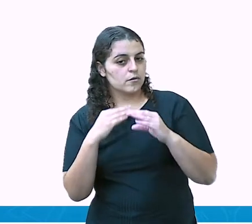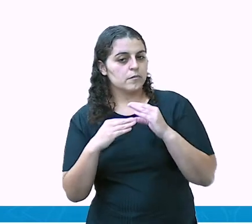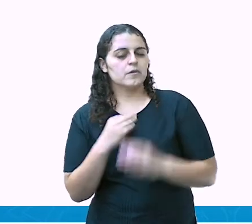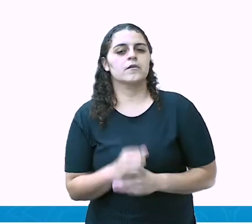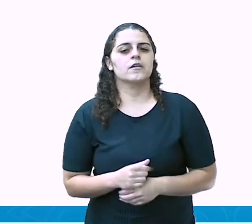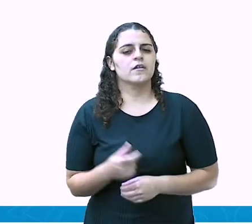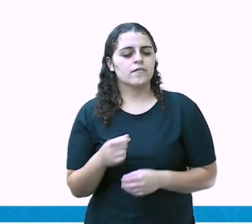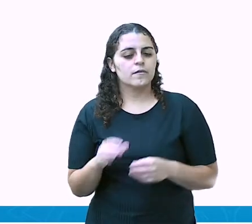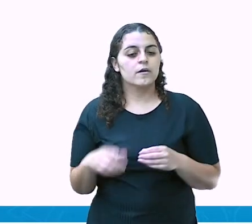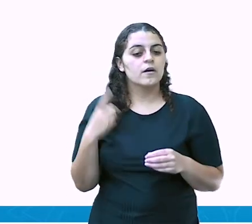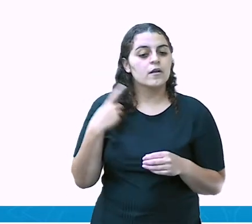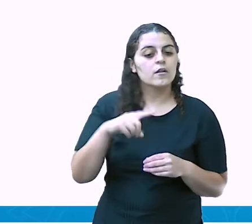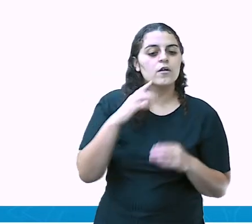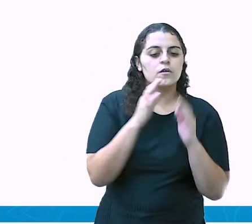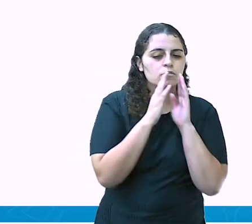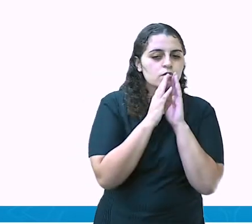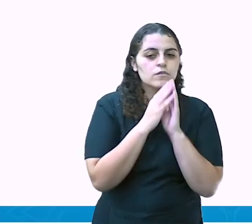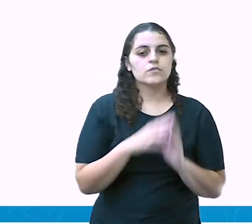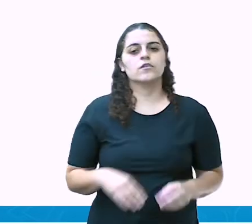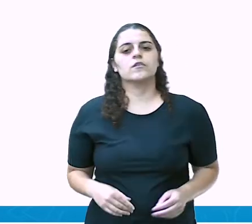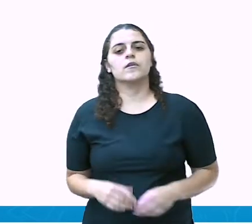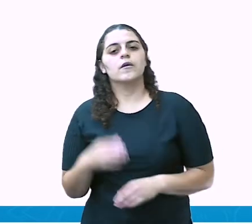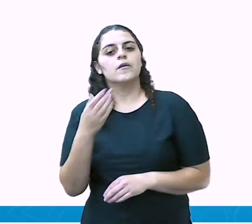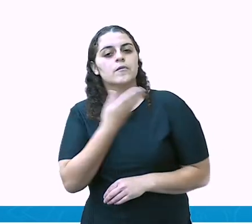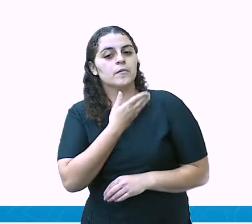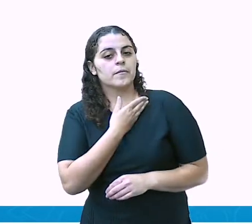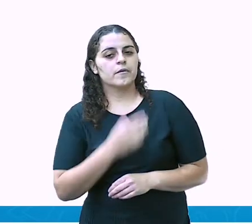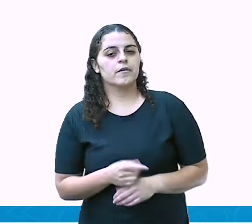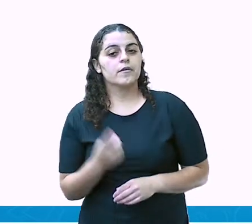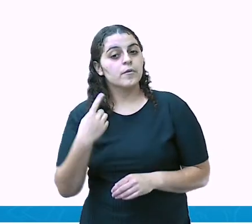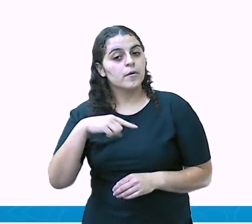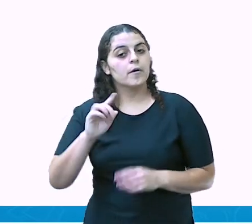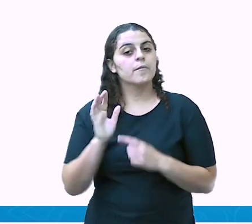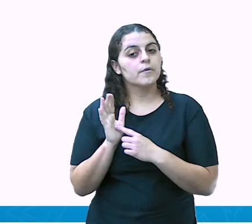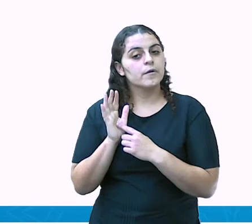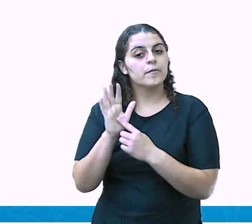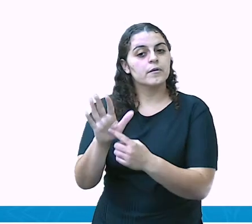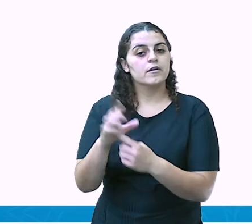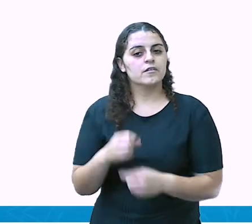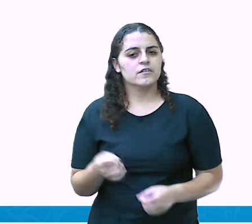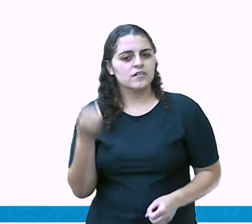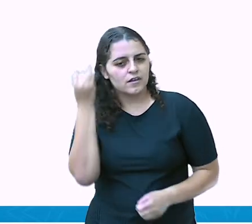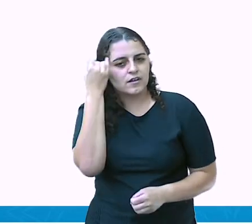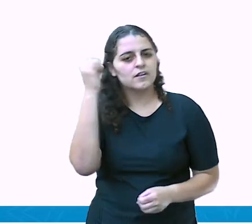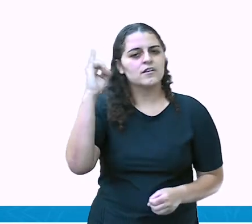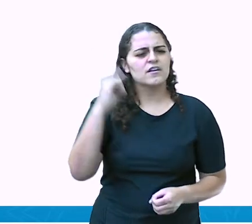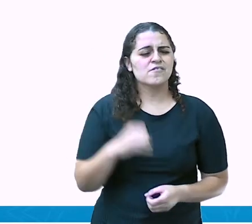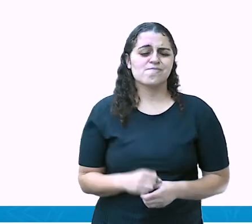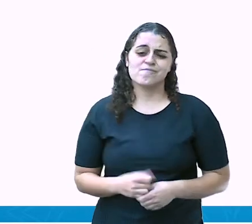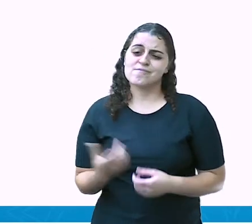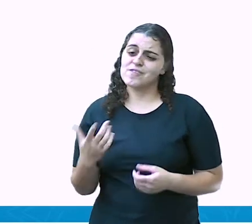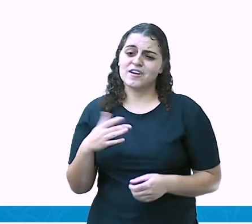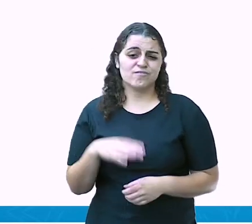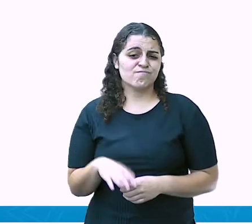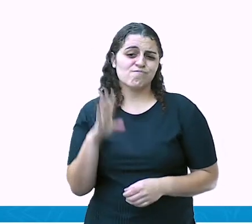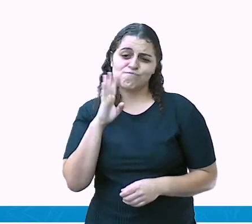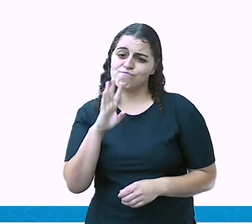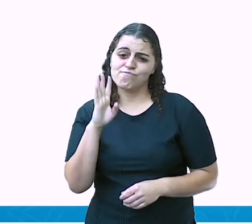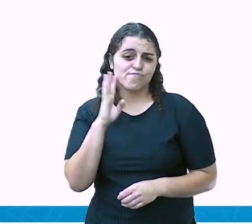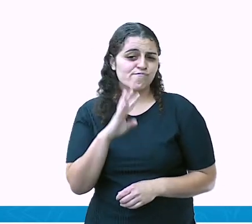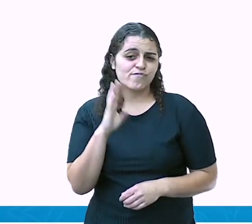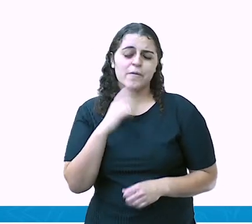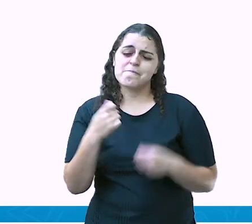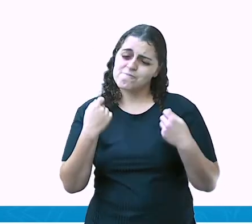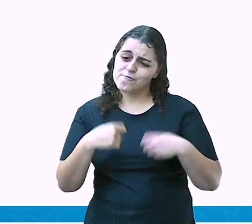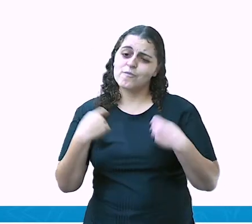falar, ela vai no ouvido do amiguinho e o amiguinho vai lá e transmite o que ela falou. Mas isso também não é legal, pessoal. A gente também